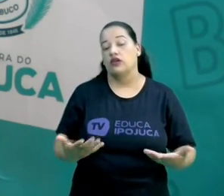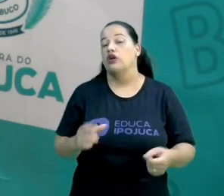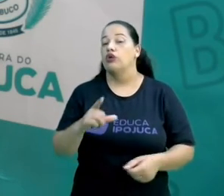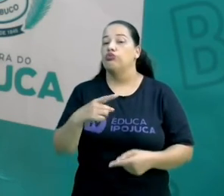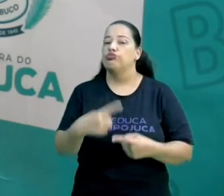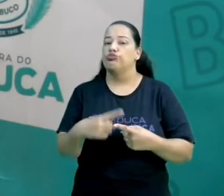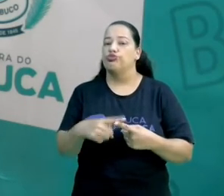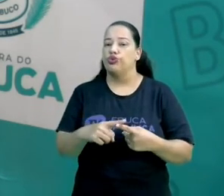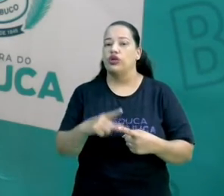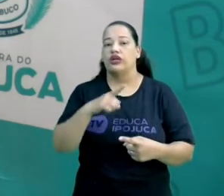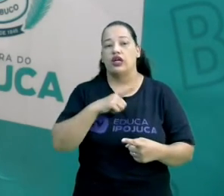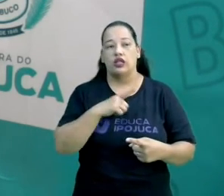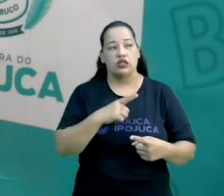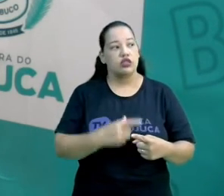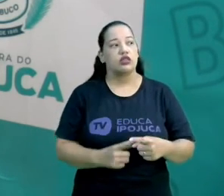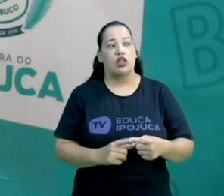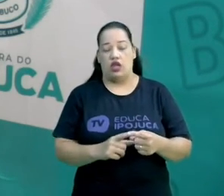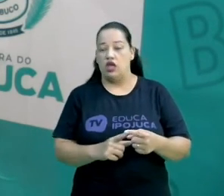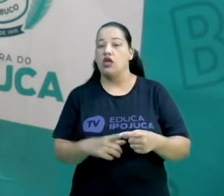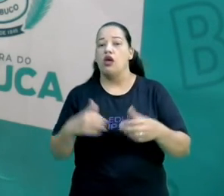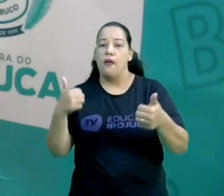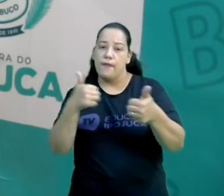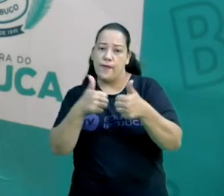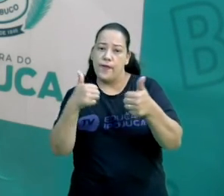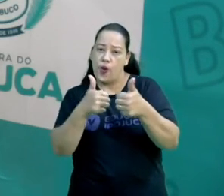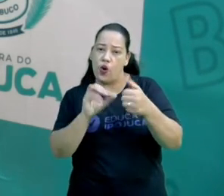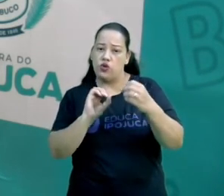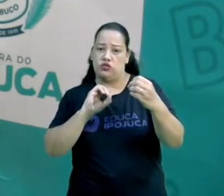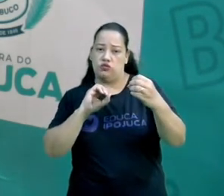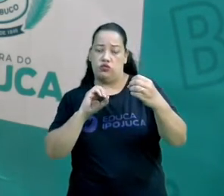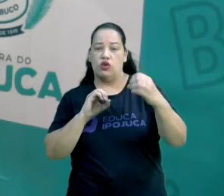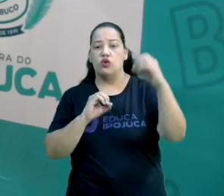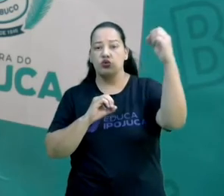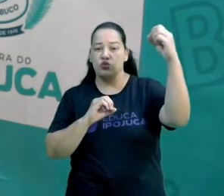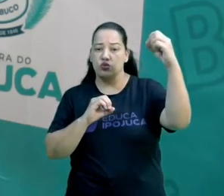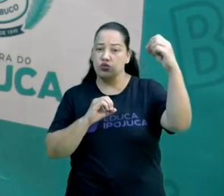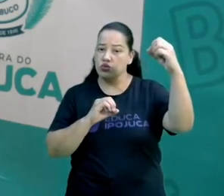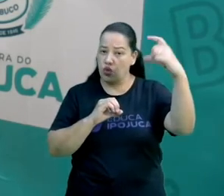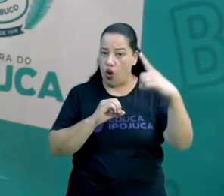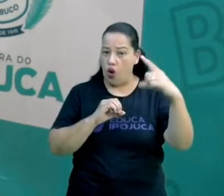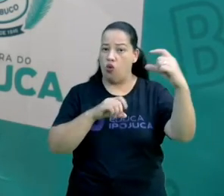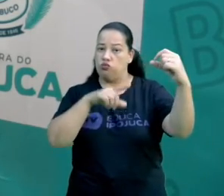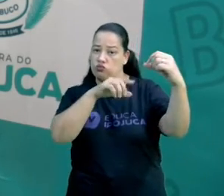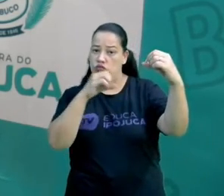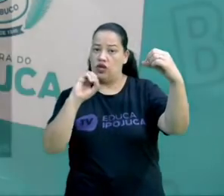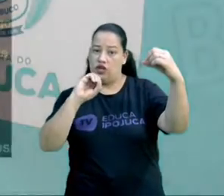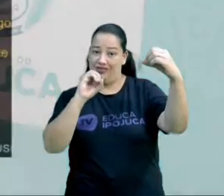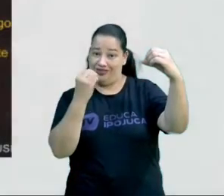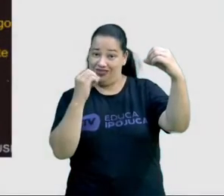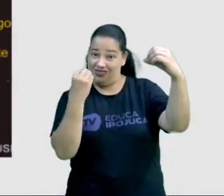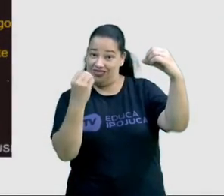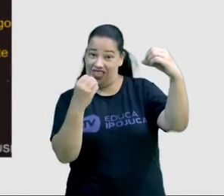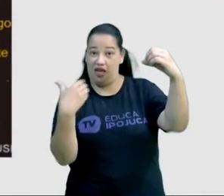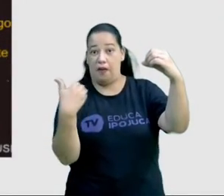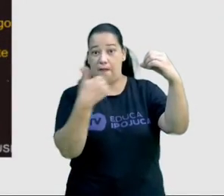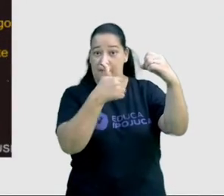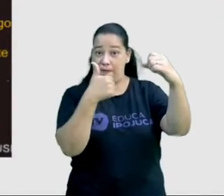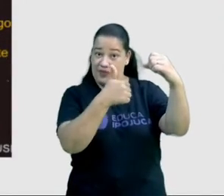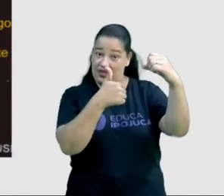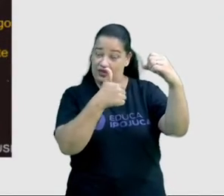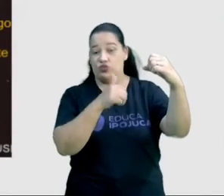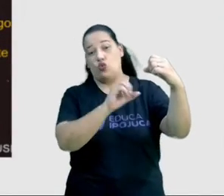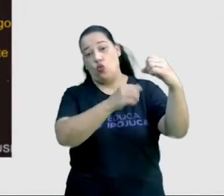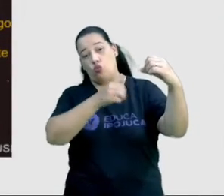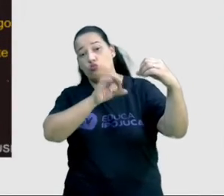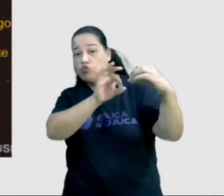eixo, ou seja, da proximidade da Terra em relação ao Sol. Vamos aqui para o nosso